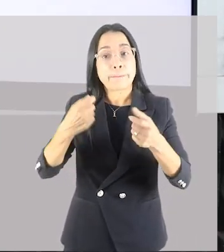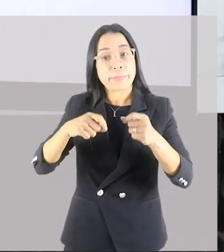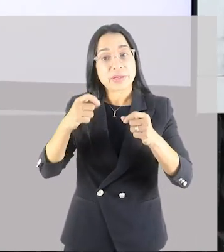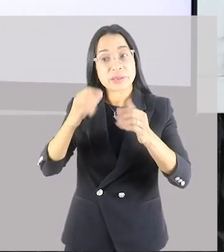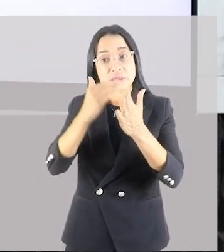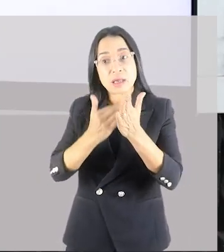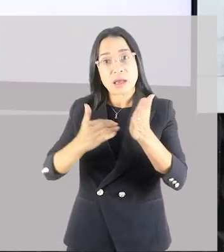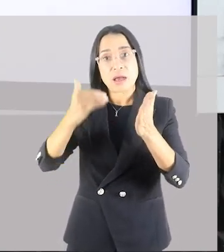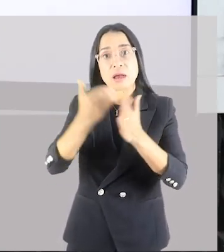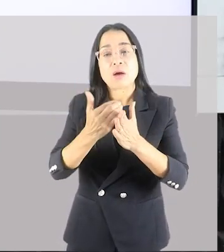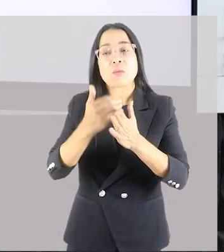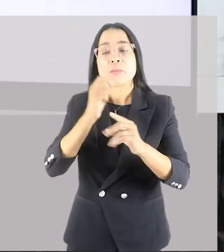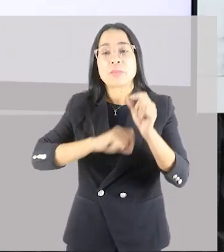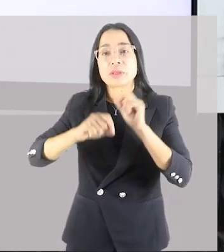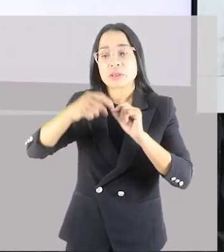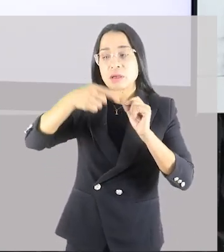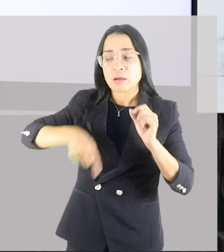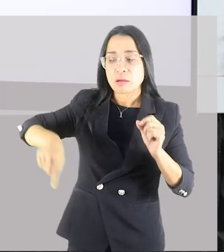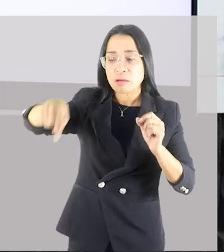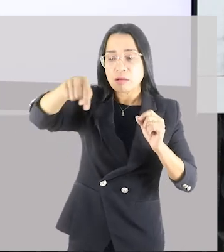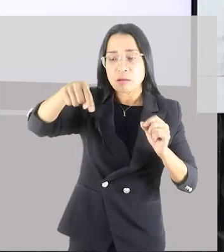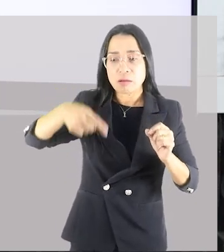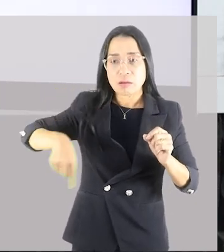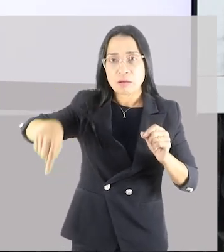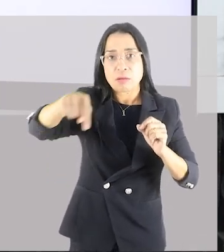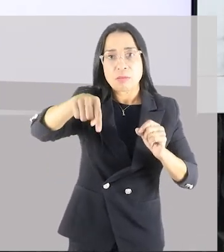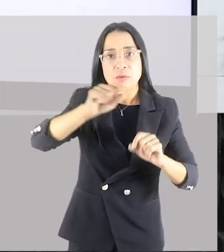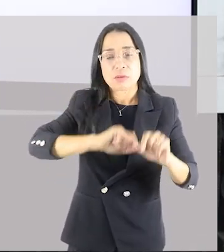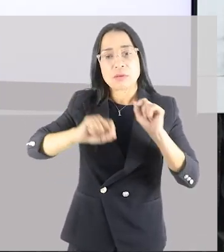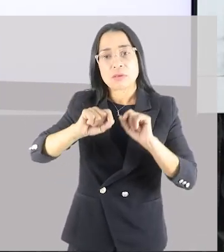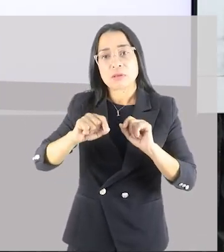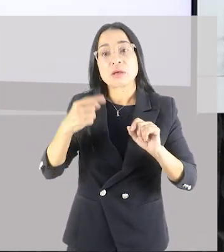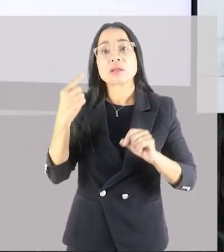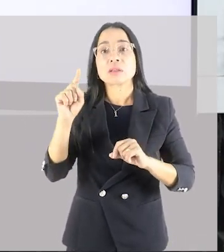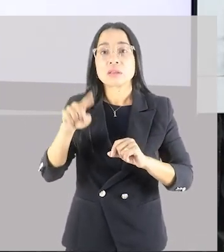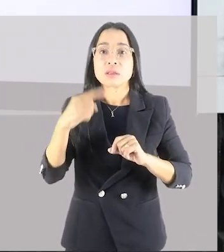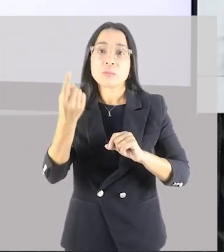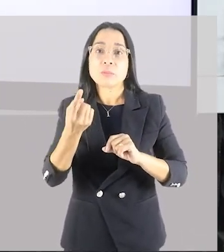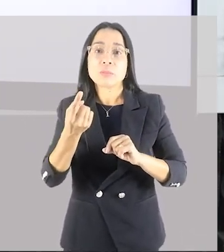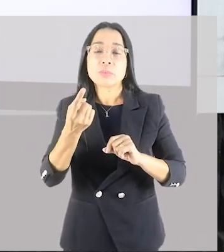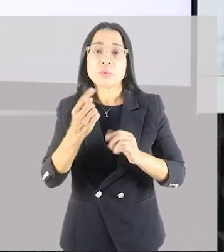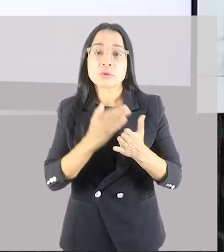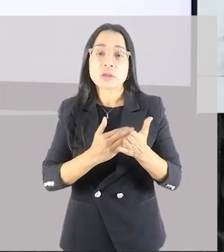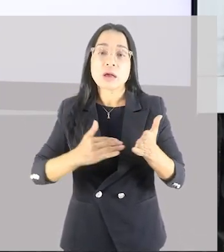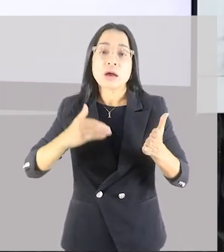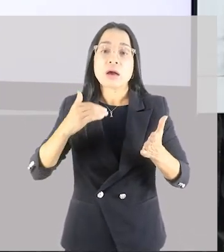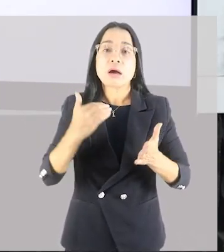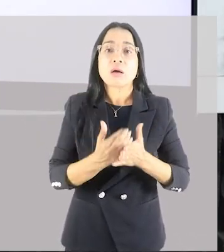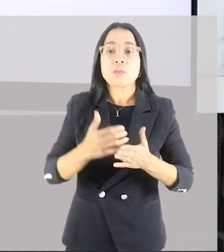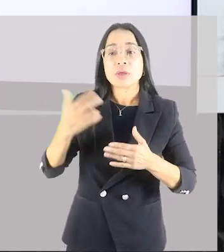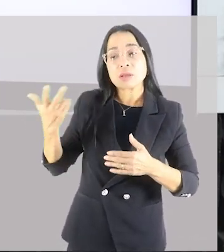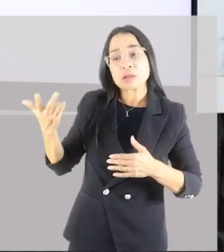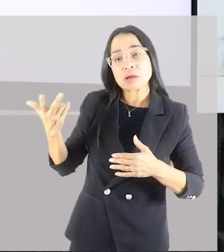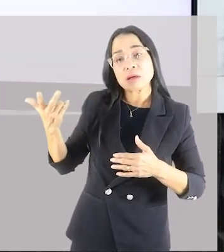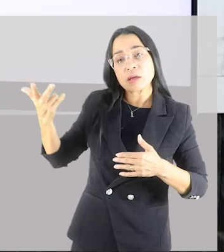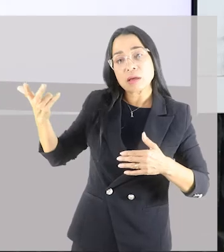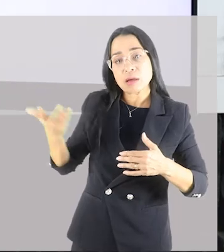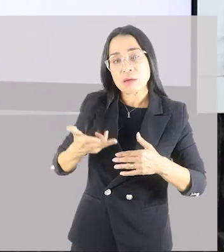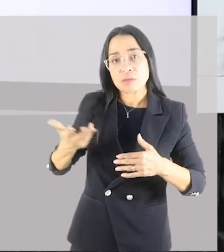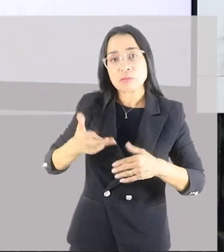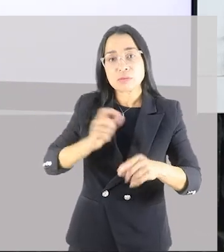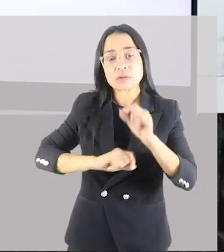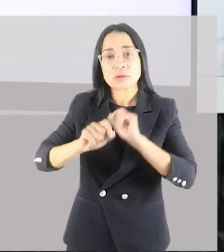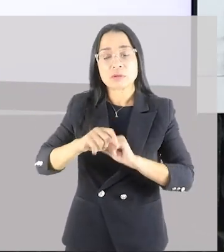voltas. Depois aumenta a quantidade, a velocidade com que você faz essas voltas. É uma forma de aumentar a